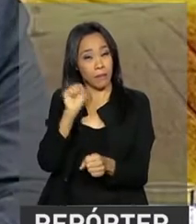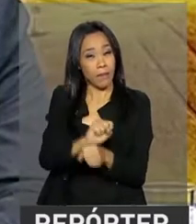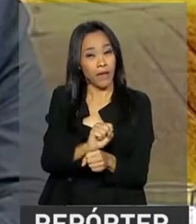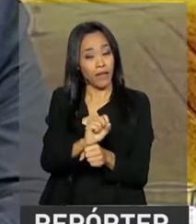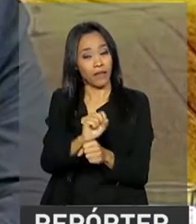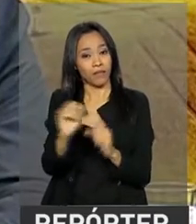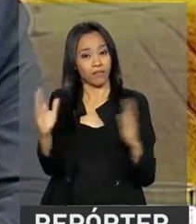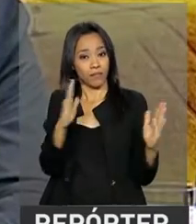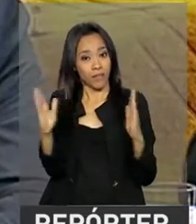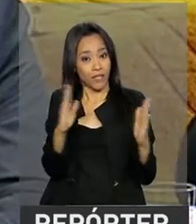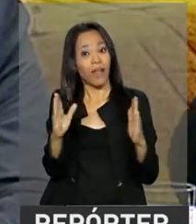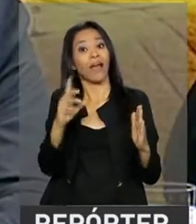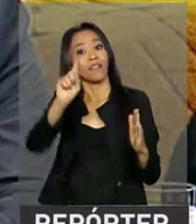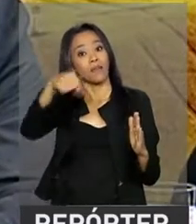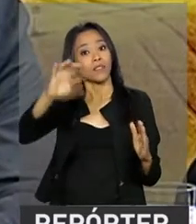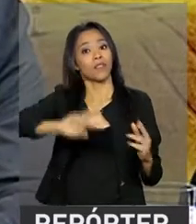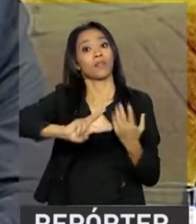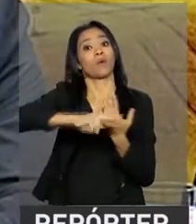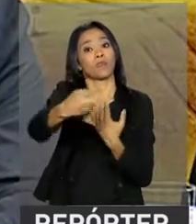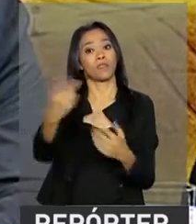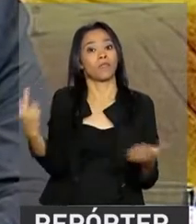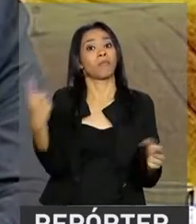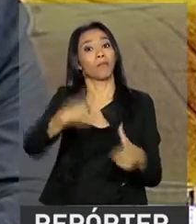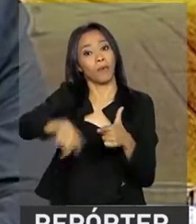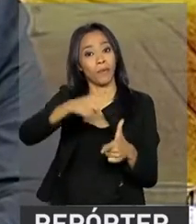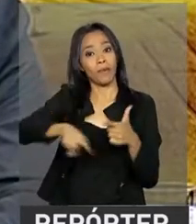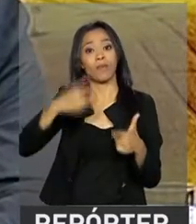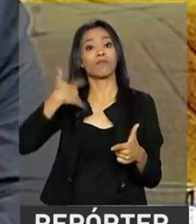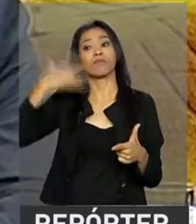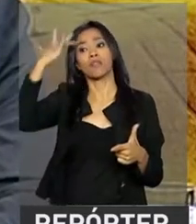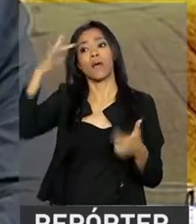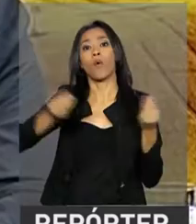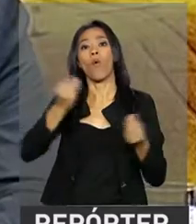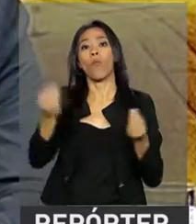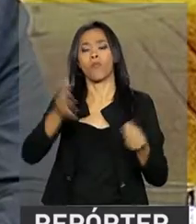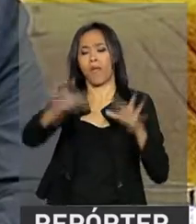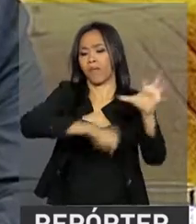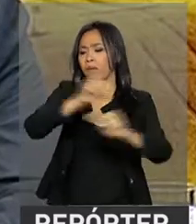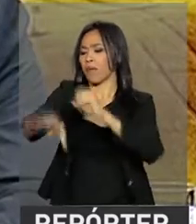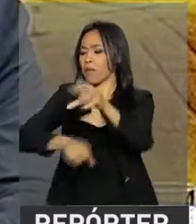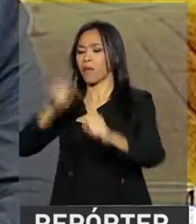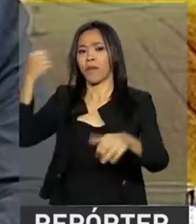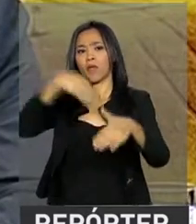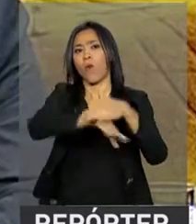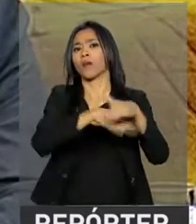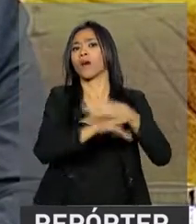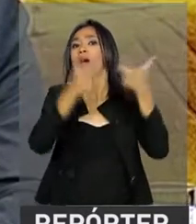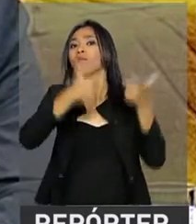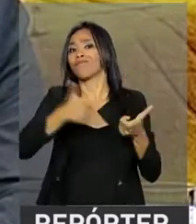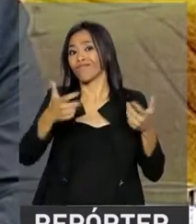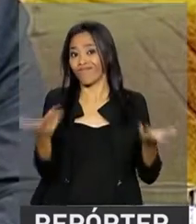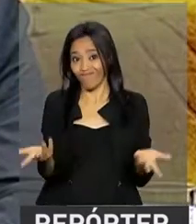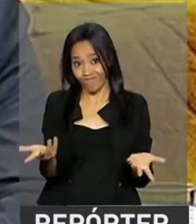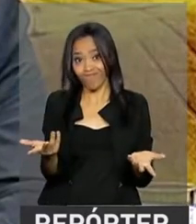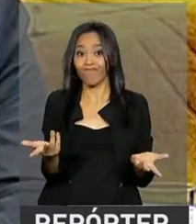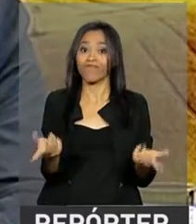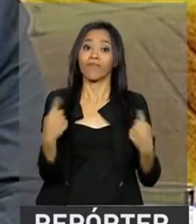aí sim nós teríamos grande problema, porque nós não tínhamos onde estocar as mercadorias. Então, é importante e por isso a nossa